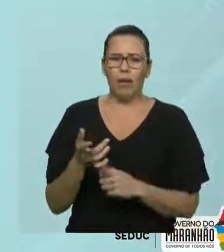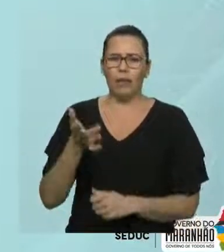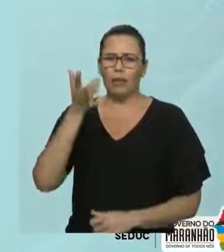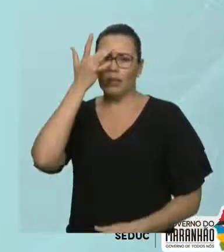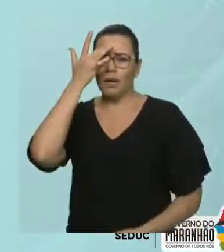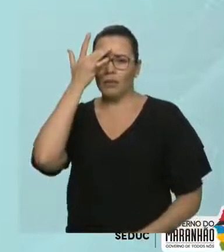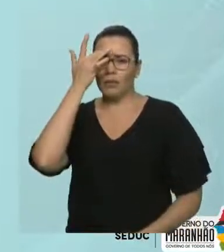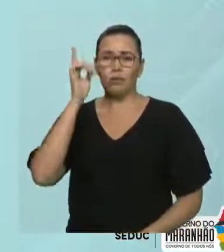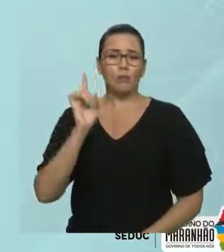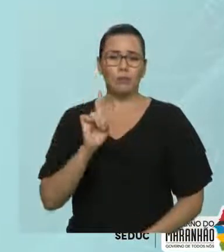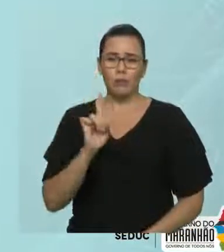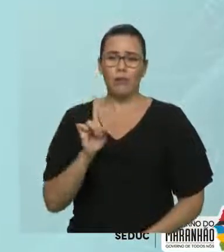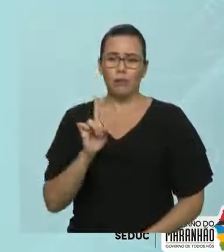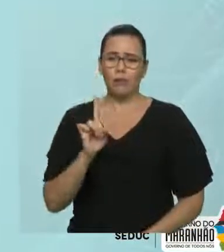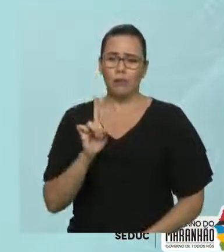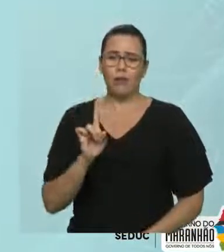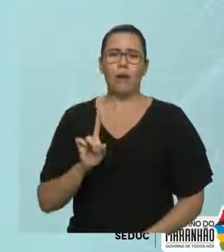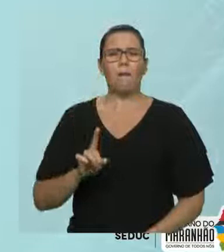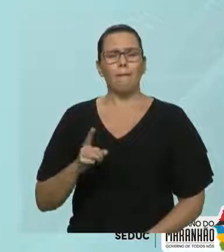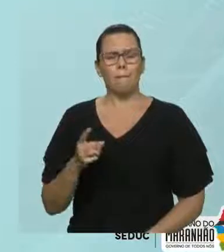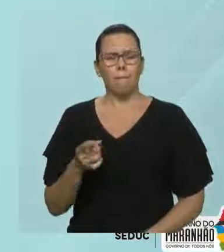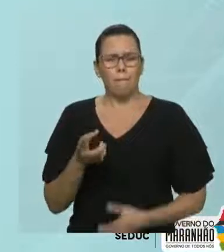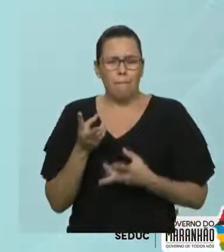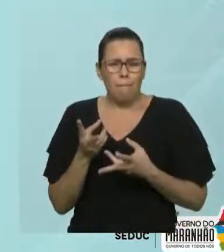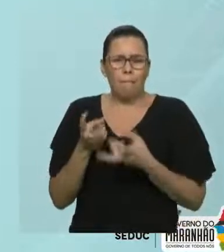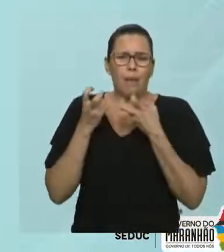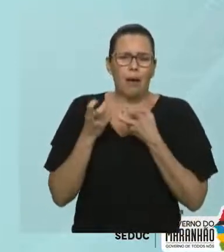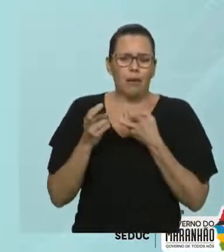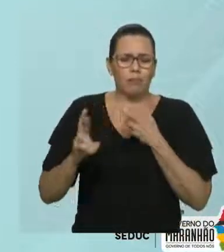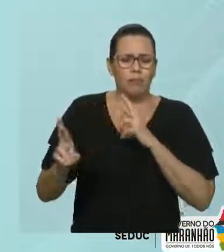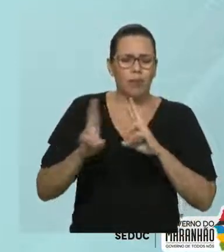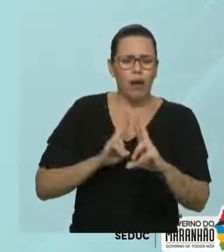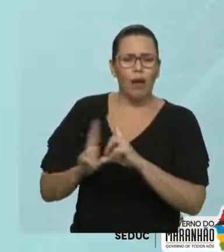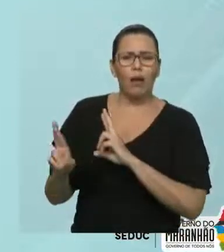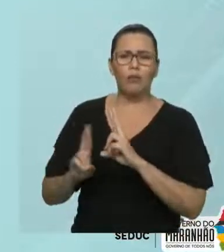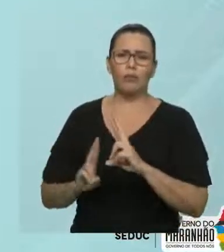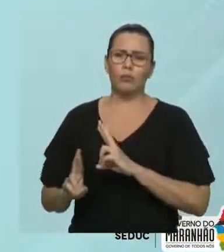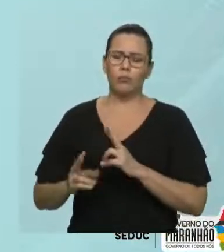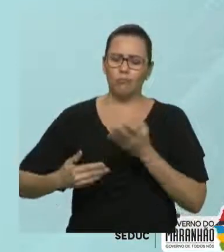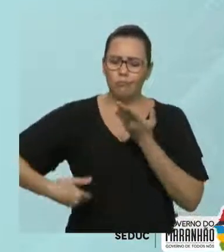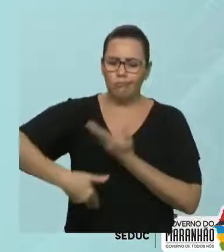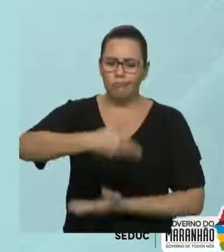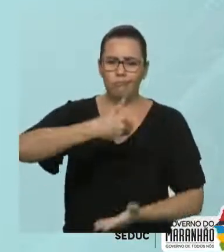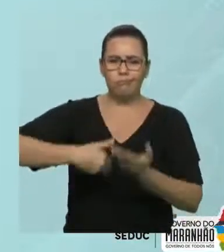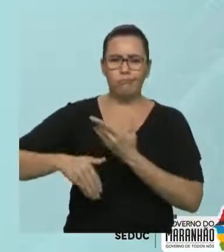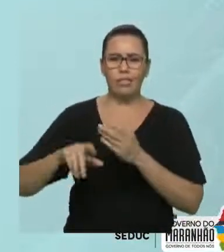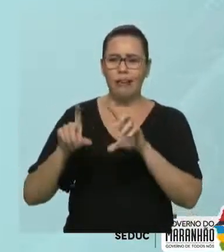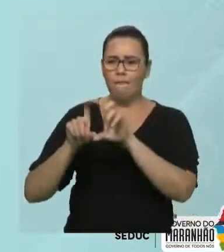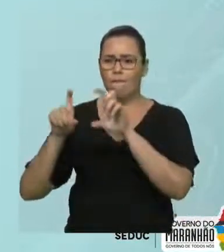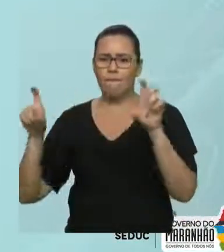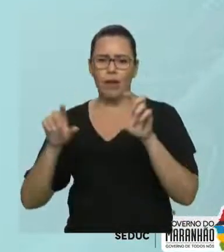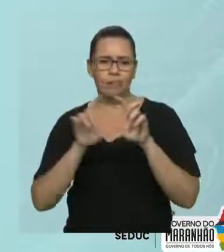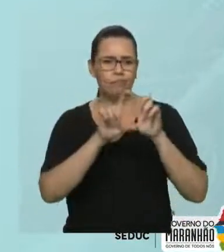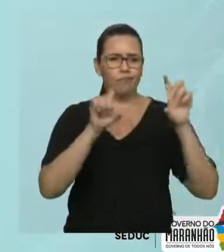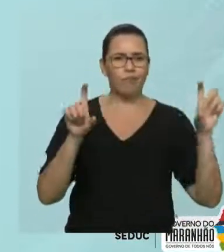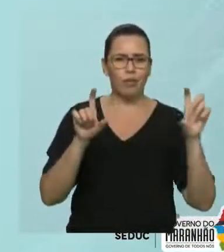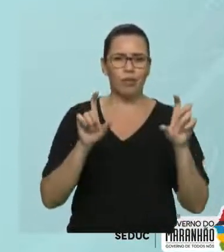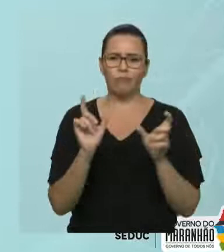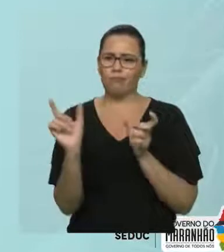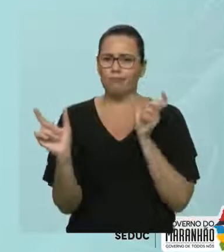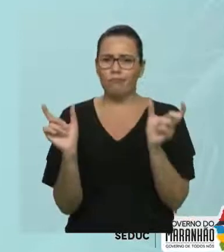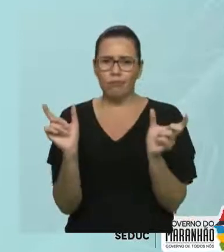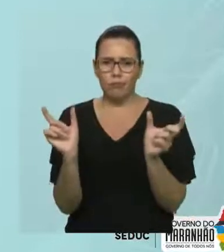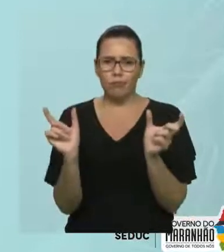Observem as relações de sentido, percebam. E o mais importante, né? Utilizem de maneira adequada quando vocês estiverem